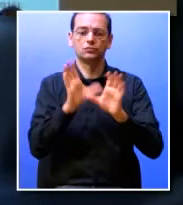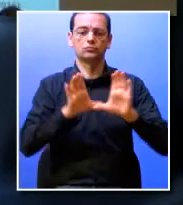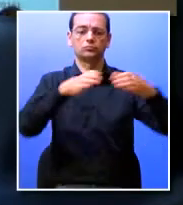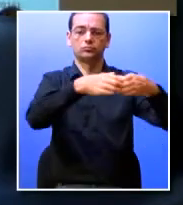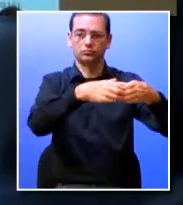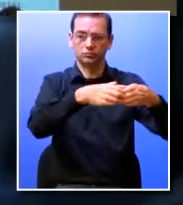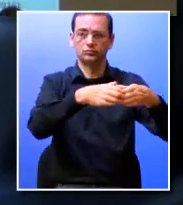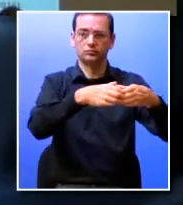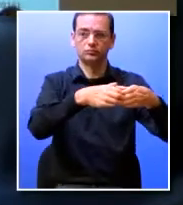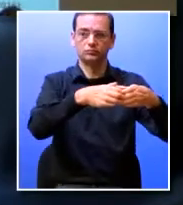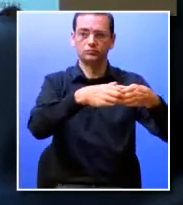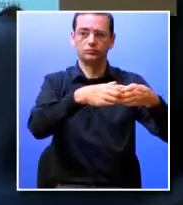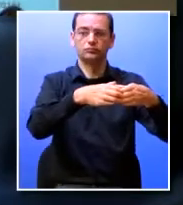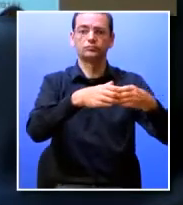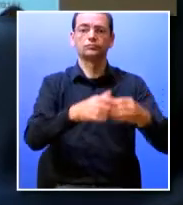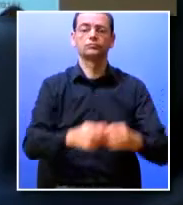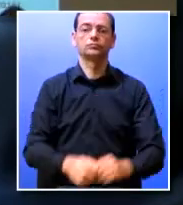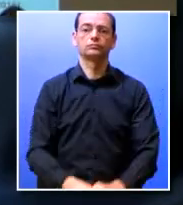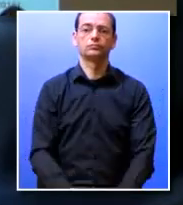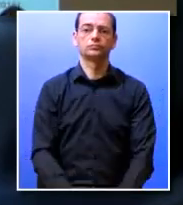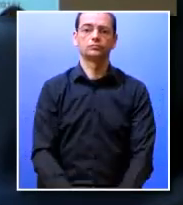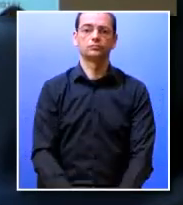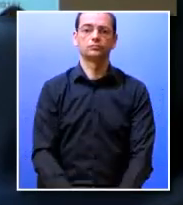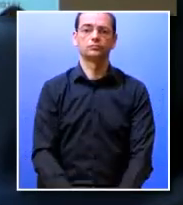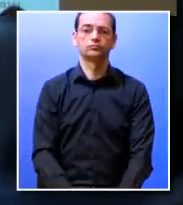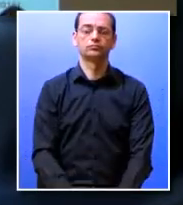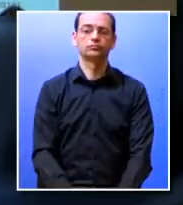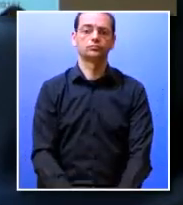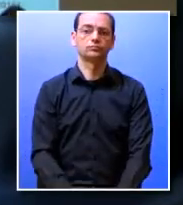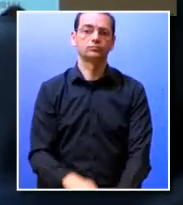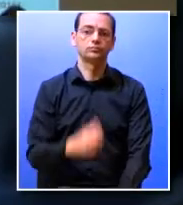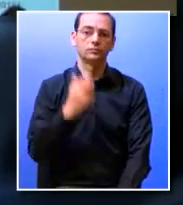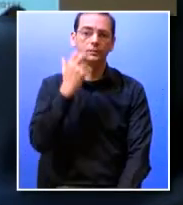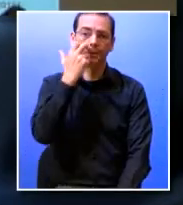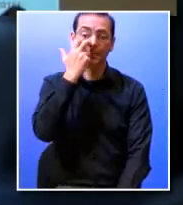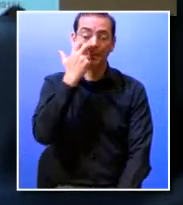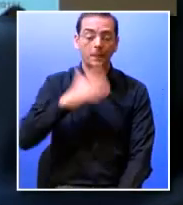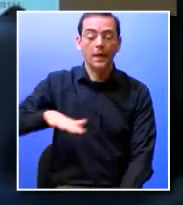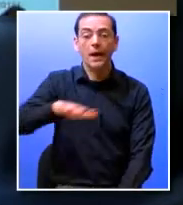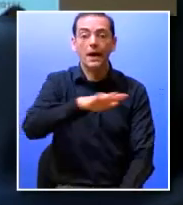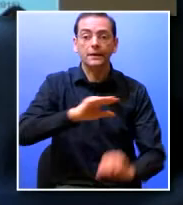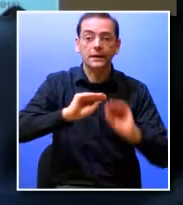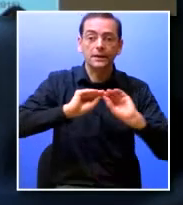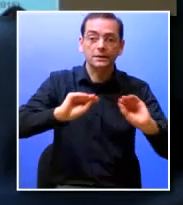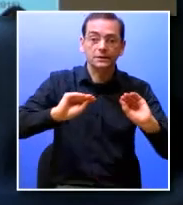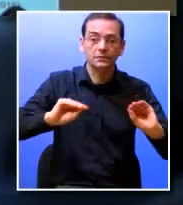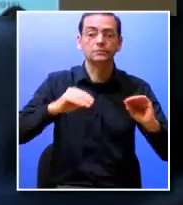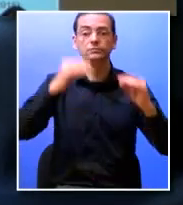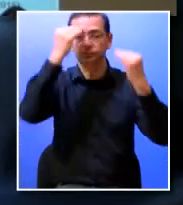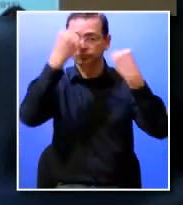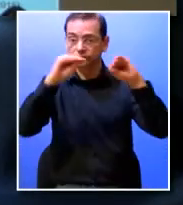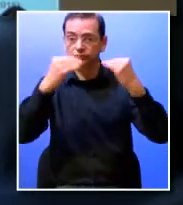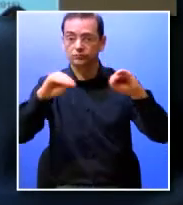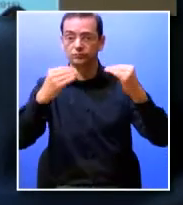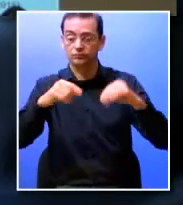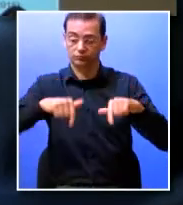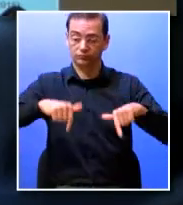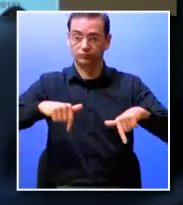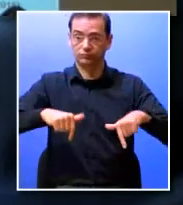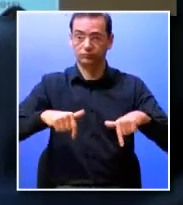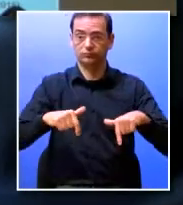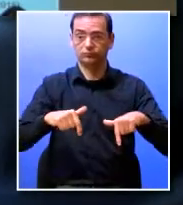possa ser ao nível em especial do ensino e da educação que proporcionamos aqui